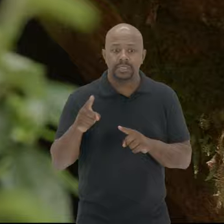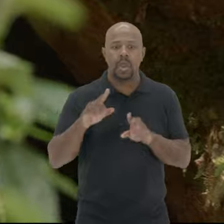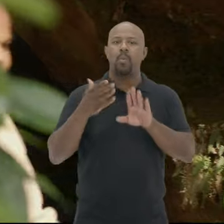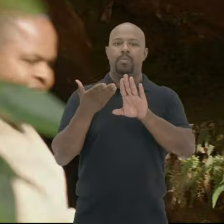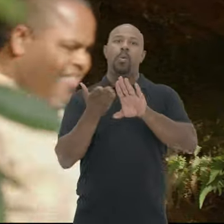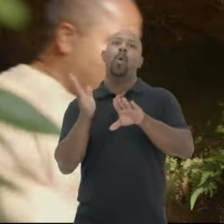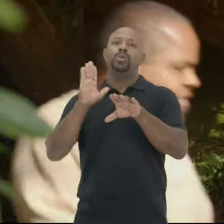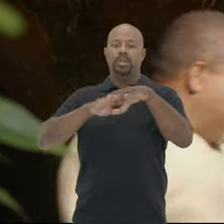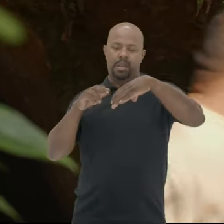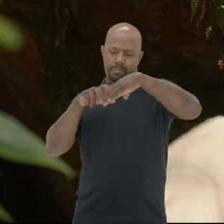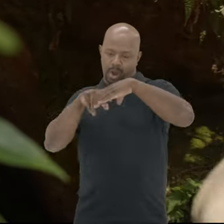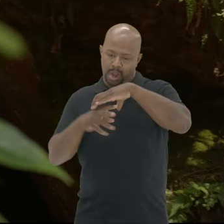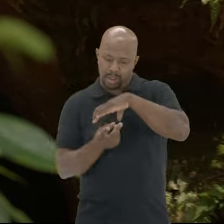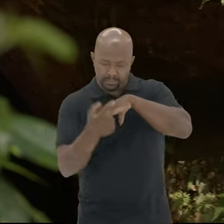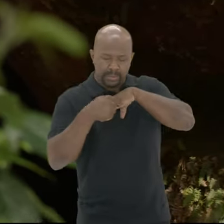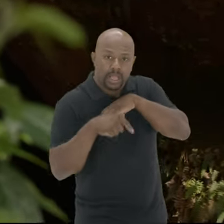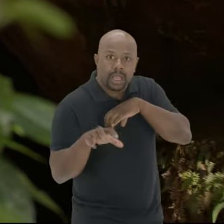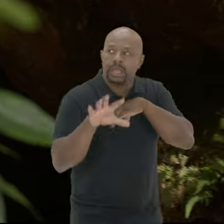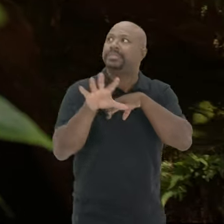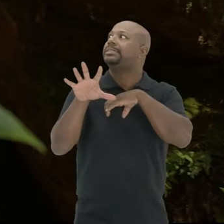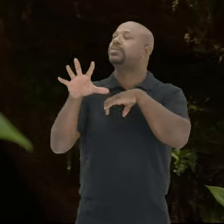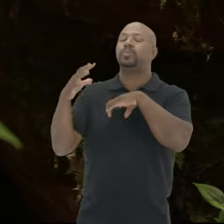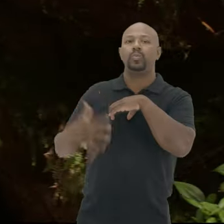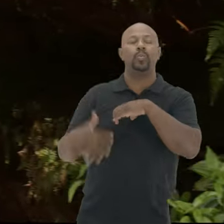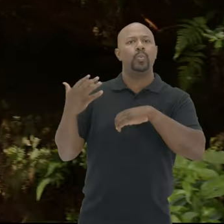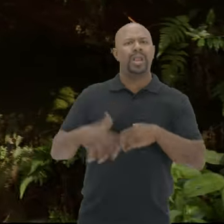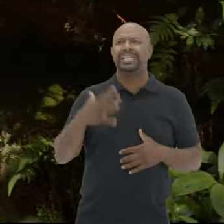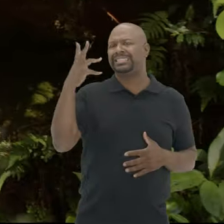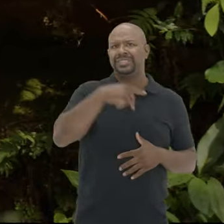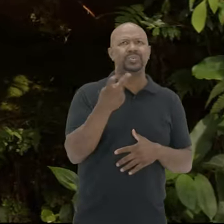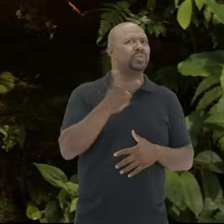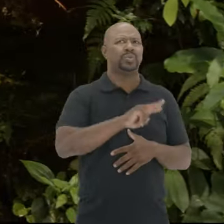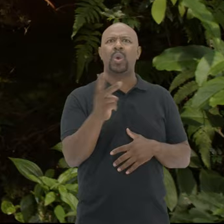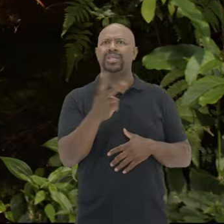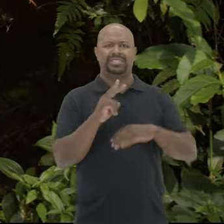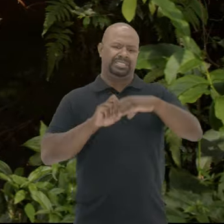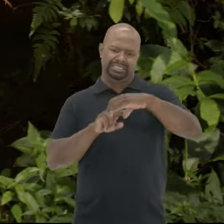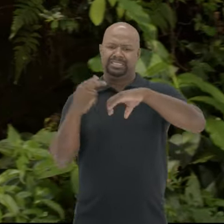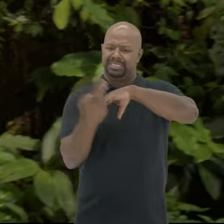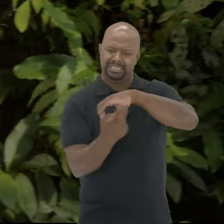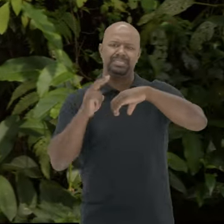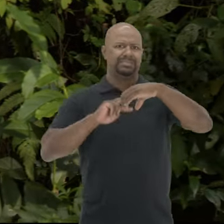E essa aqui é o outro lado, né? gente atropelou Por outra boca aí Muito legal Pelos dois lados